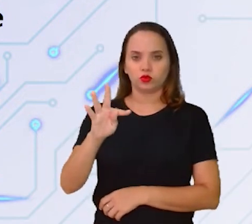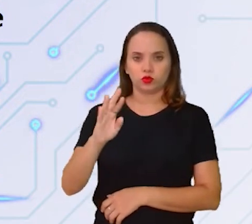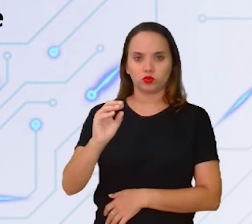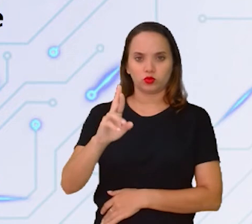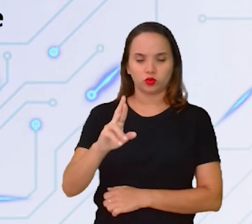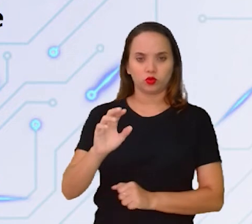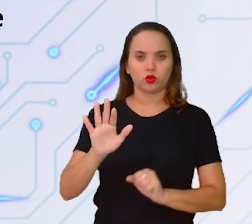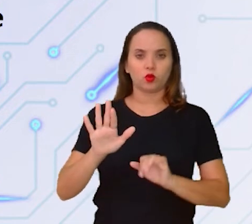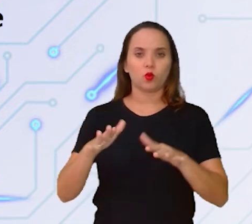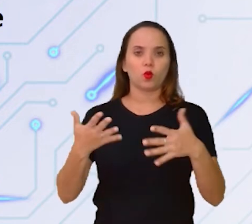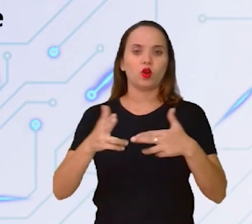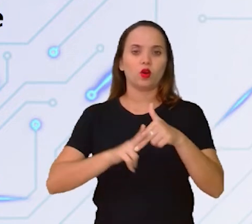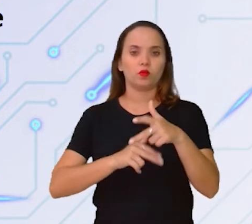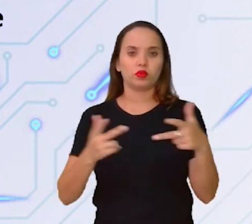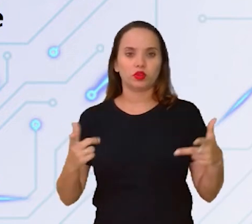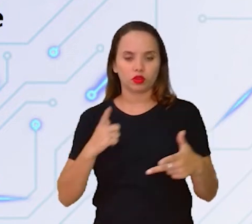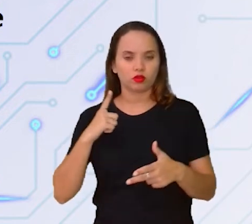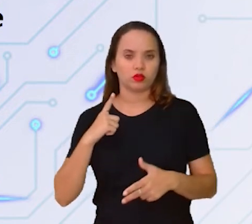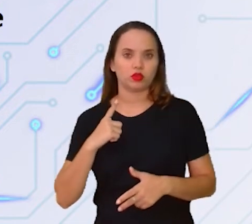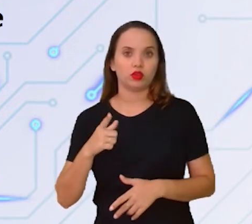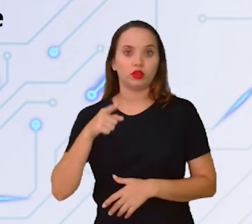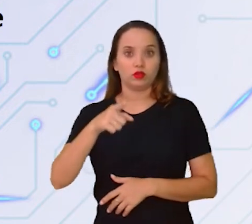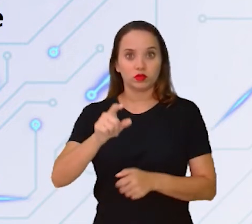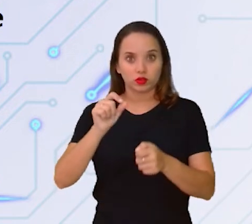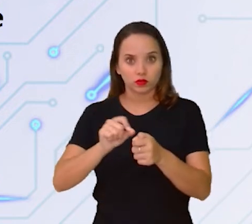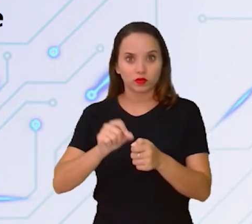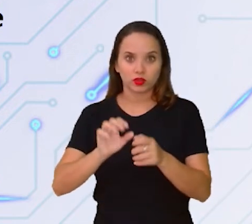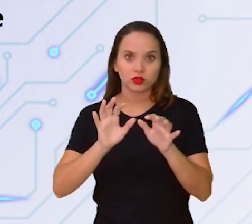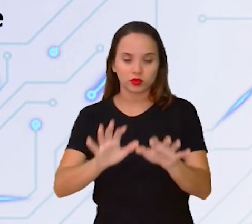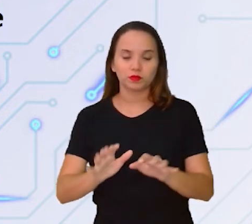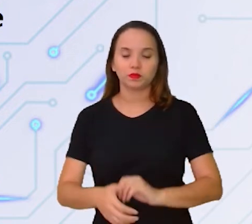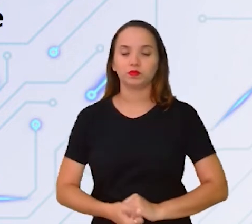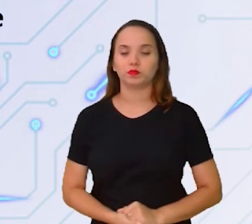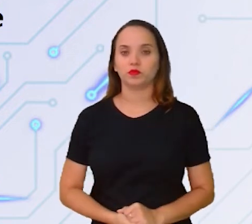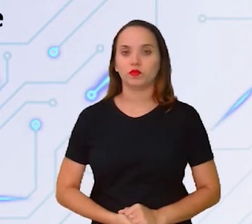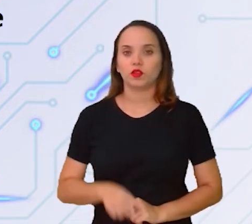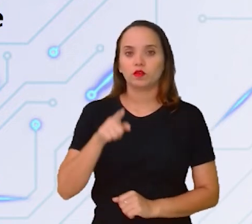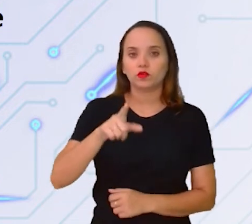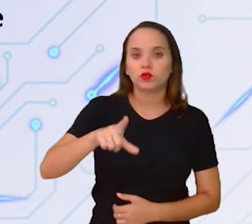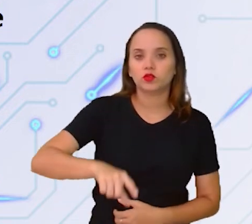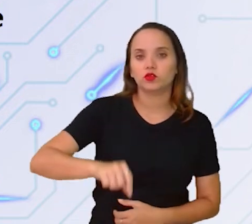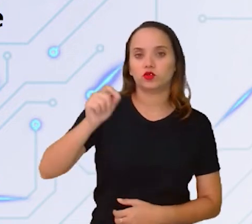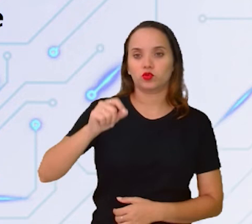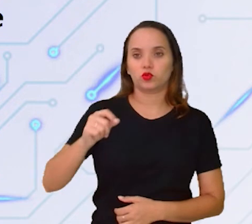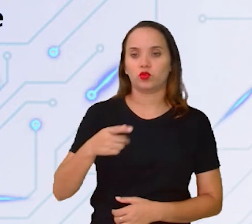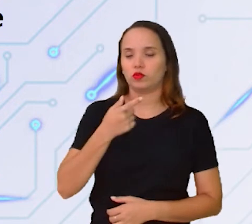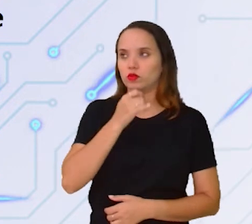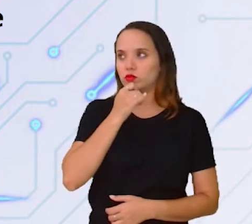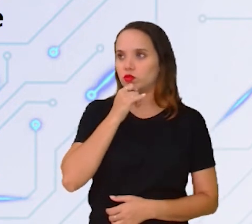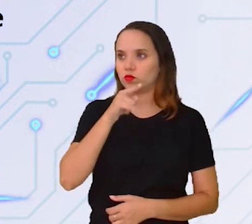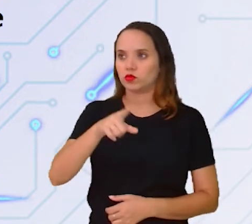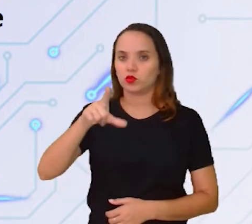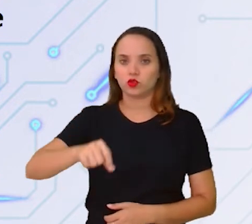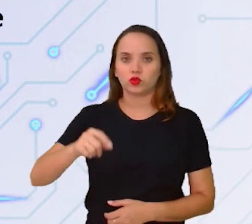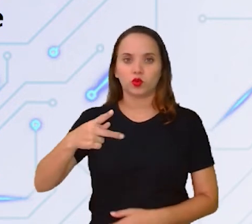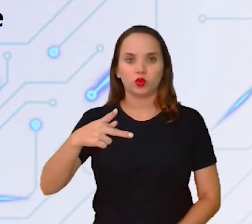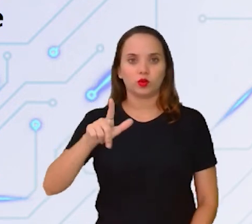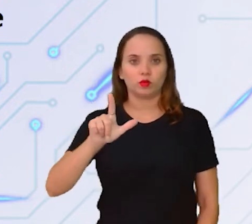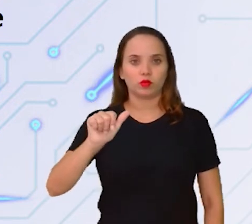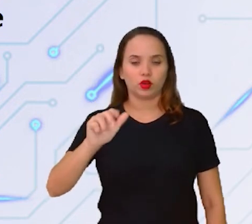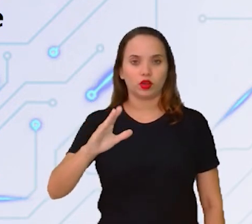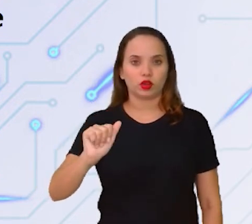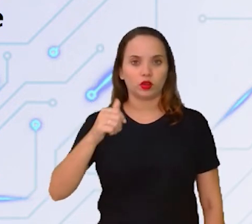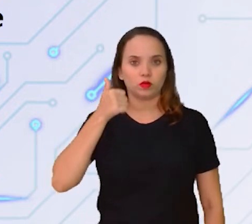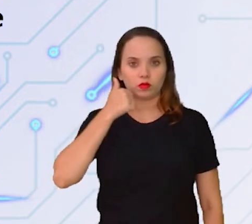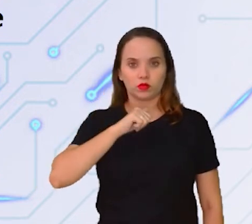disponível para você fazer esse trabalho. E vai fazer esse trabalho. Você escolhe aí a placa-mãe. Vai ser legal, viu? Você escolhe a placa-mãe.